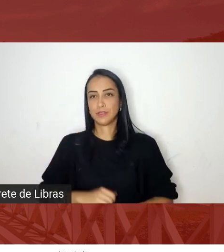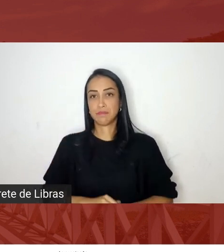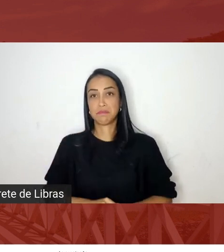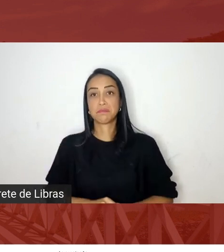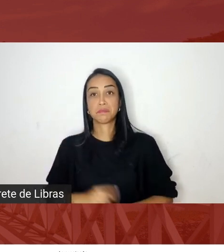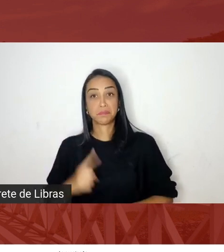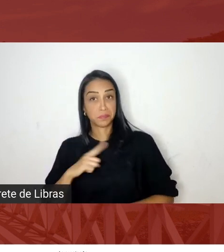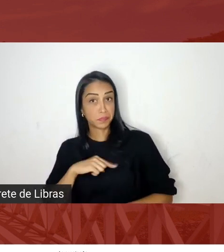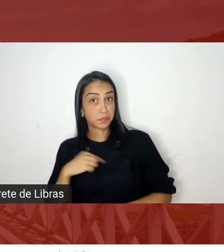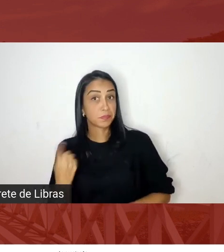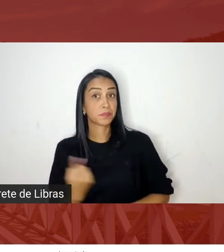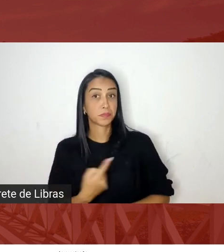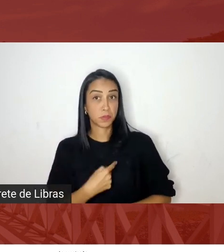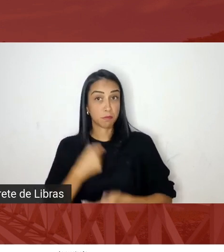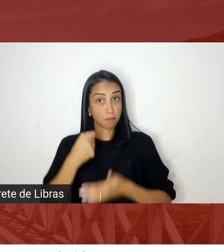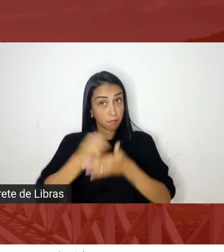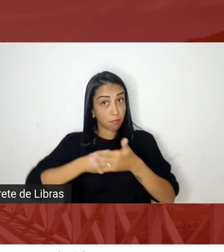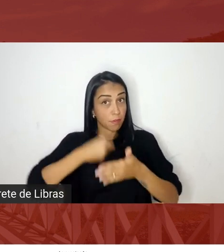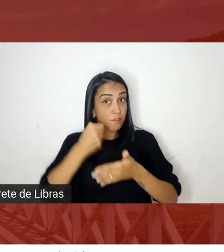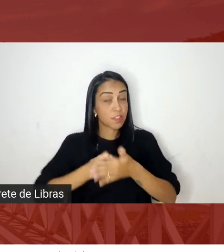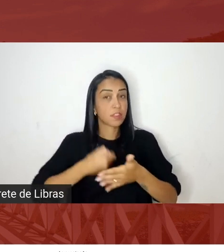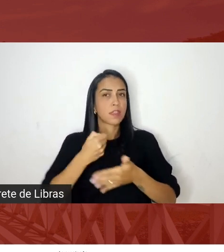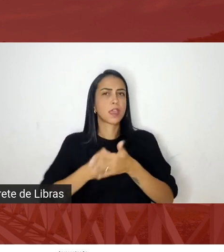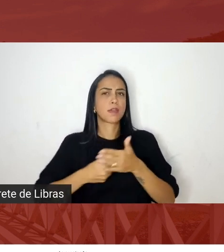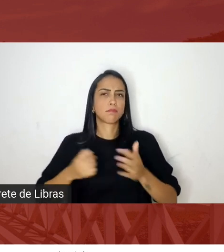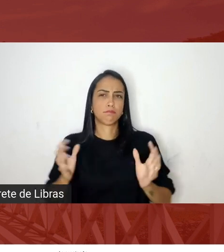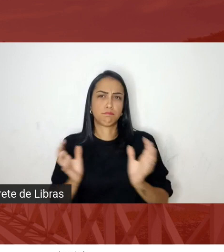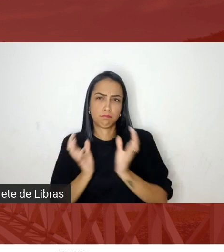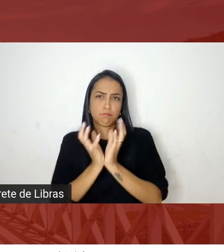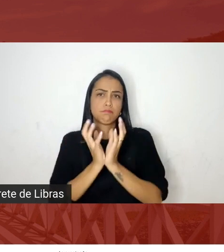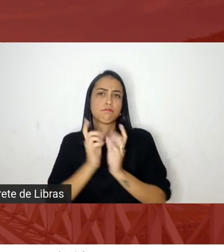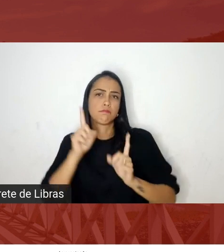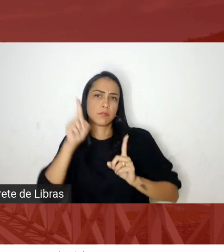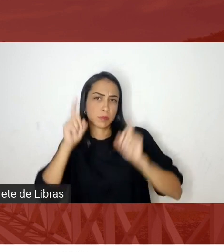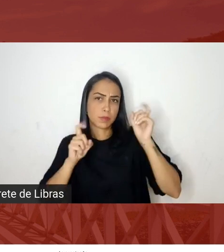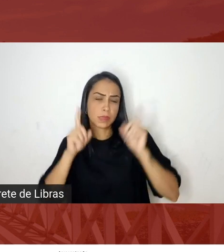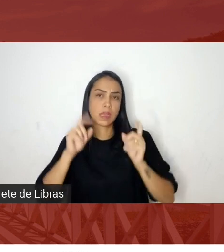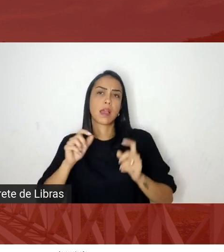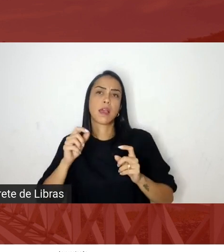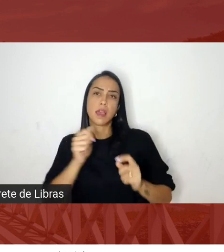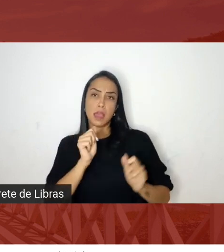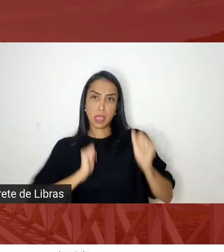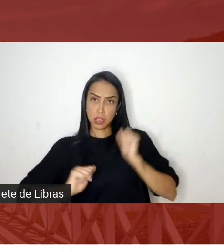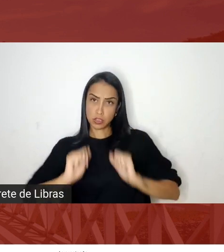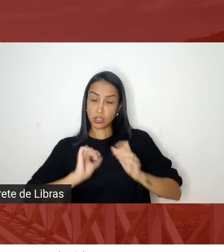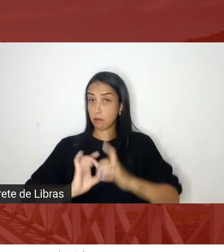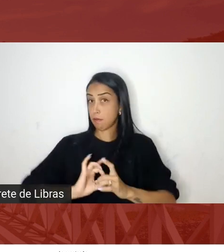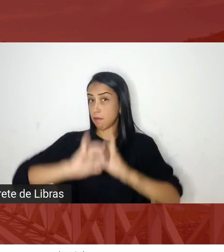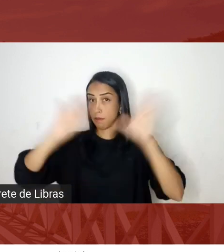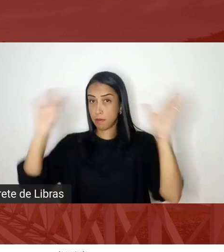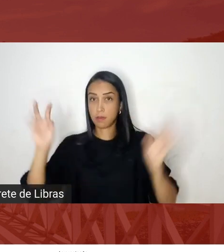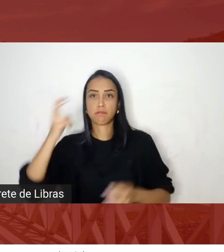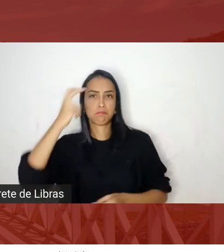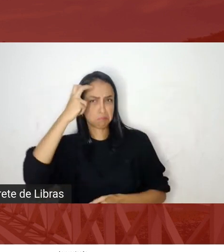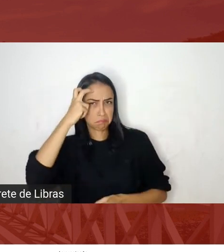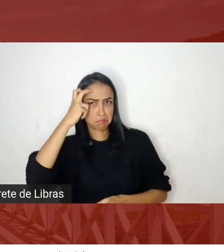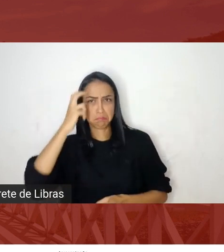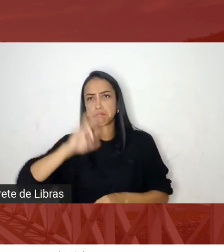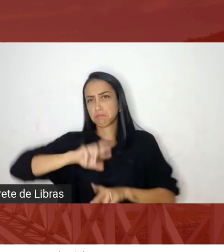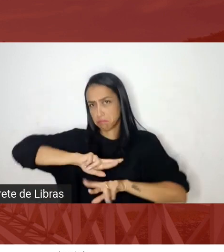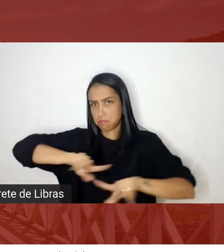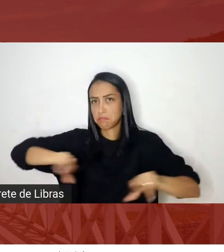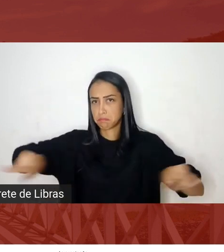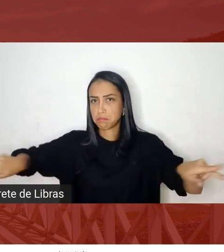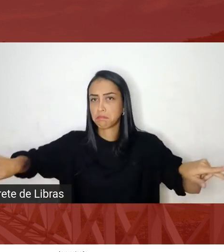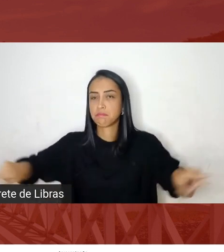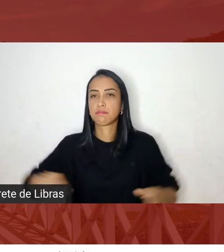pluralidade defendemos a expressão artística livre cultural e etc nós não podemos abrir